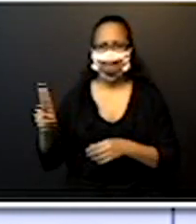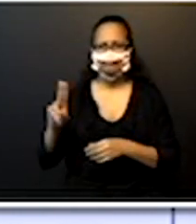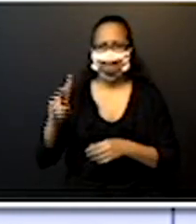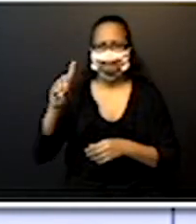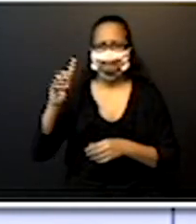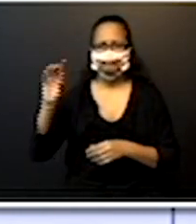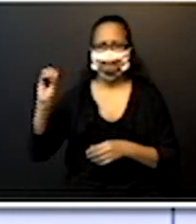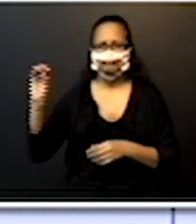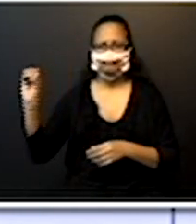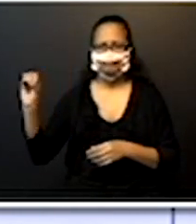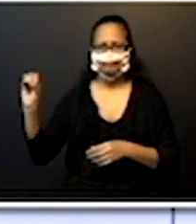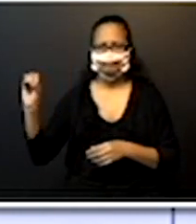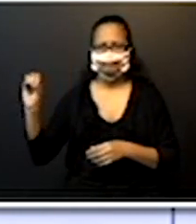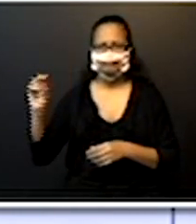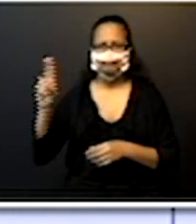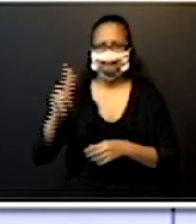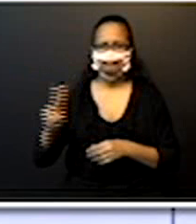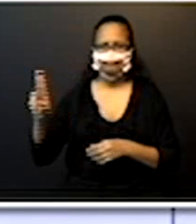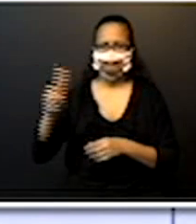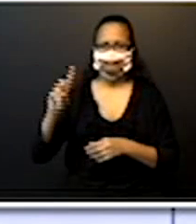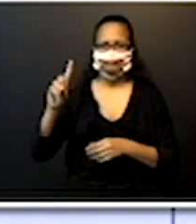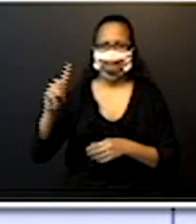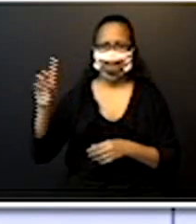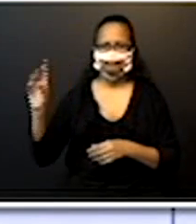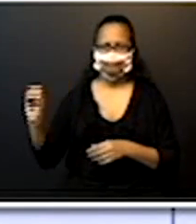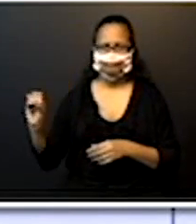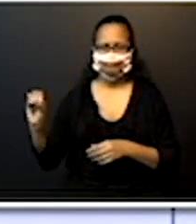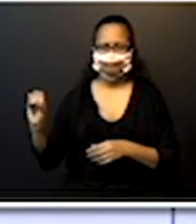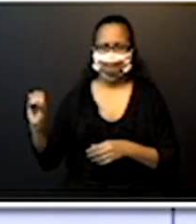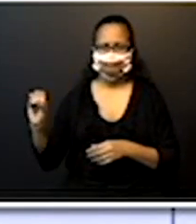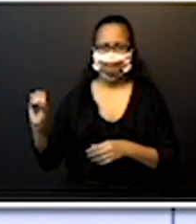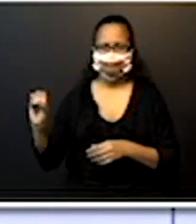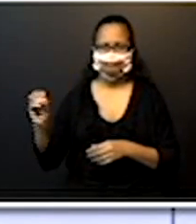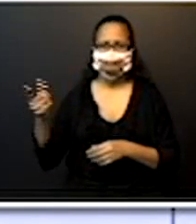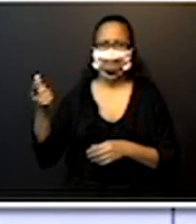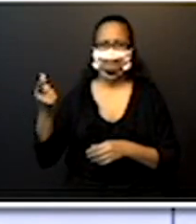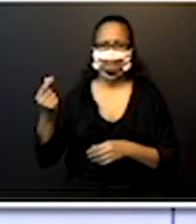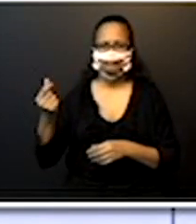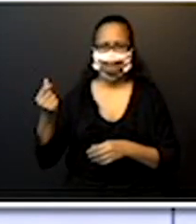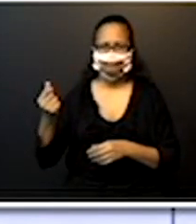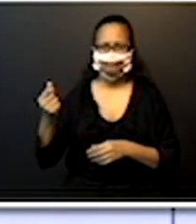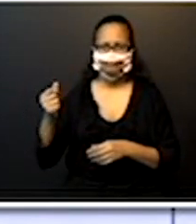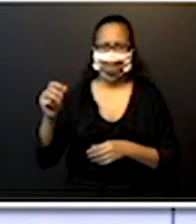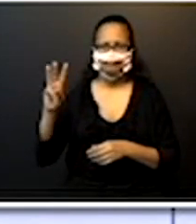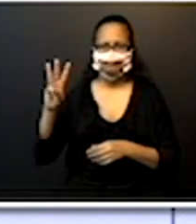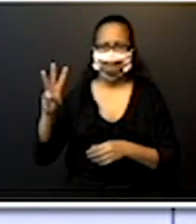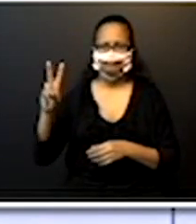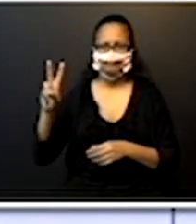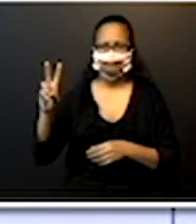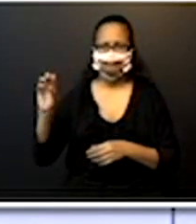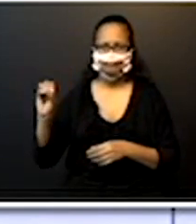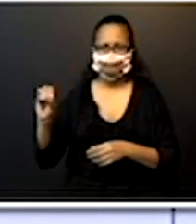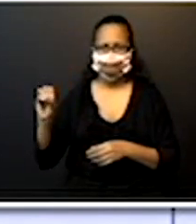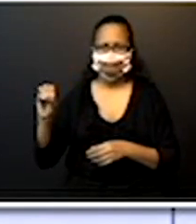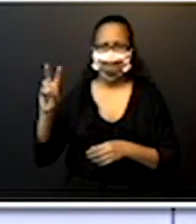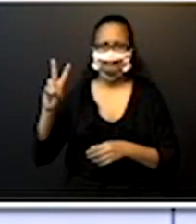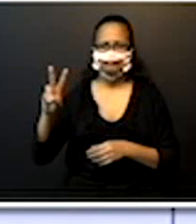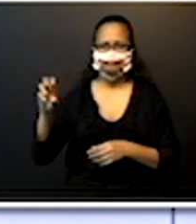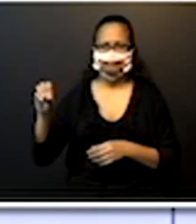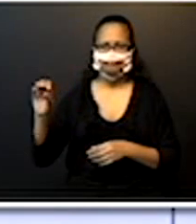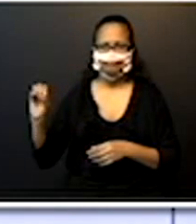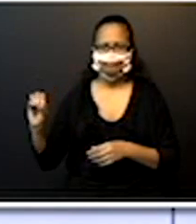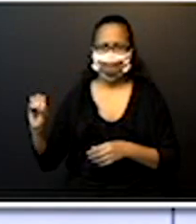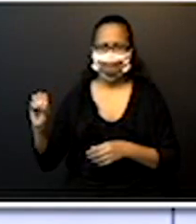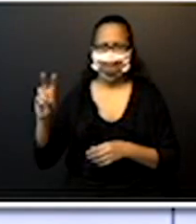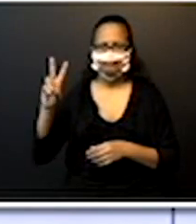Olha lá a primeira coluna, tem os valores em real, tem o 320, 290, 250,